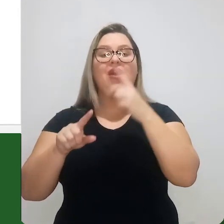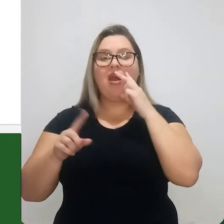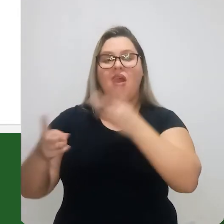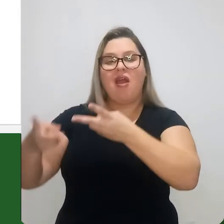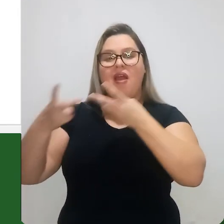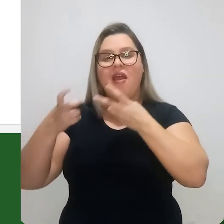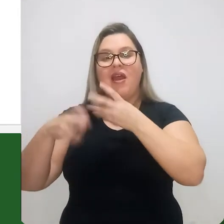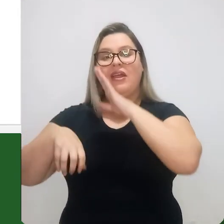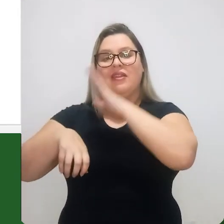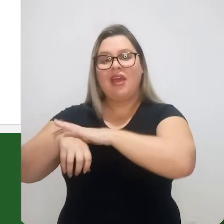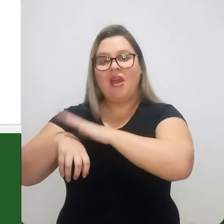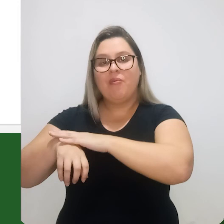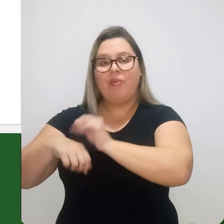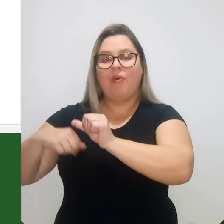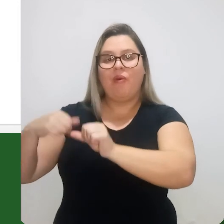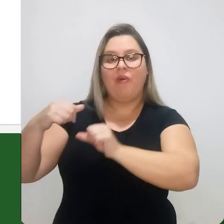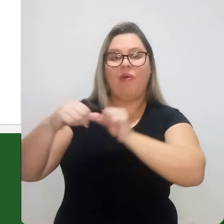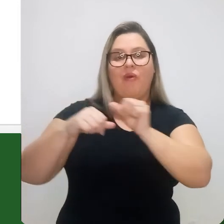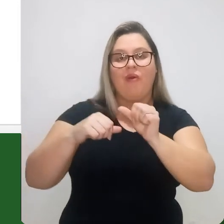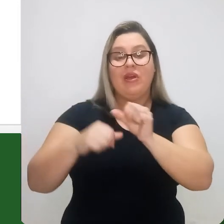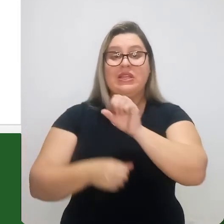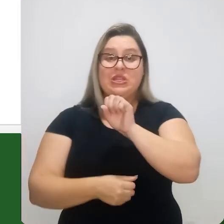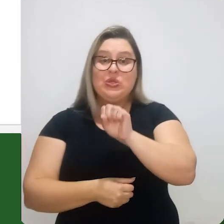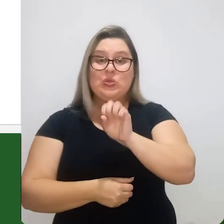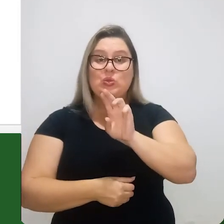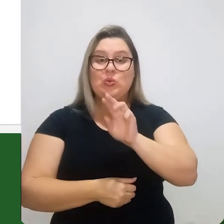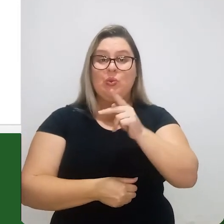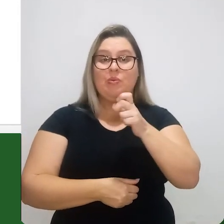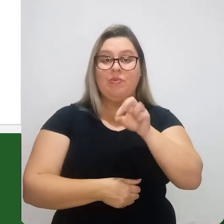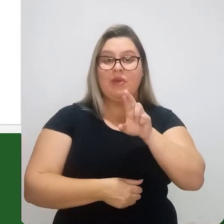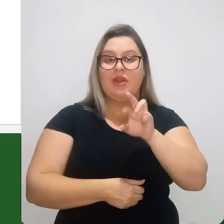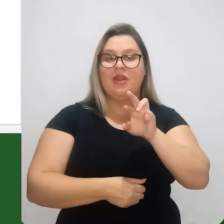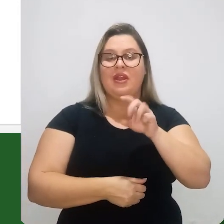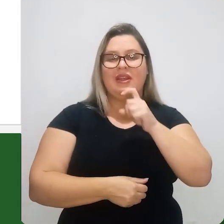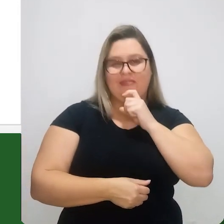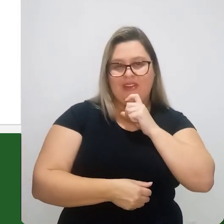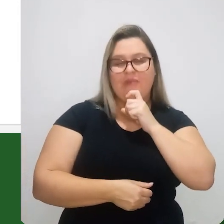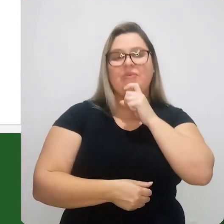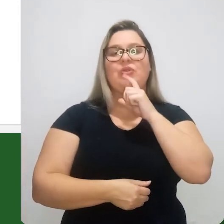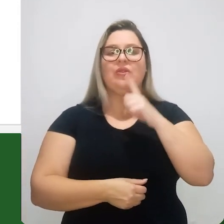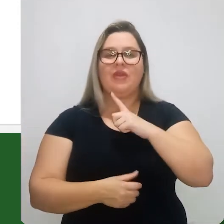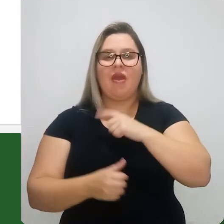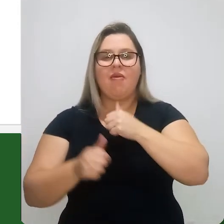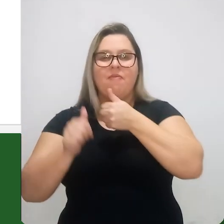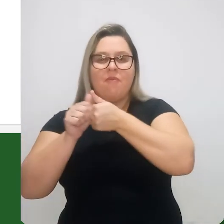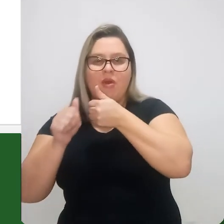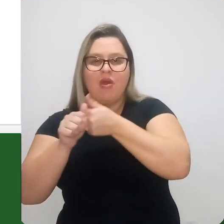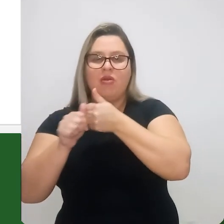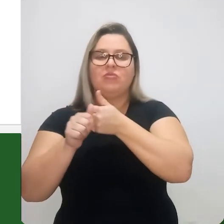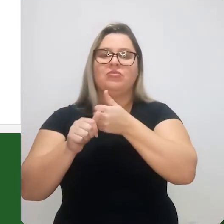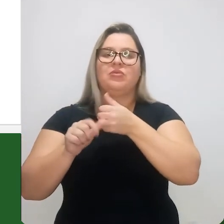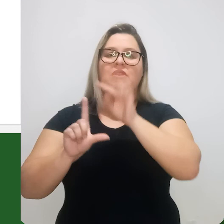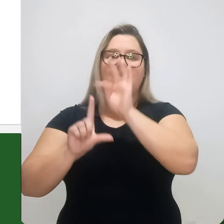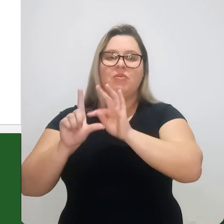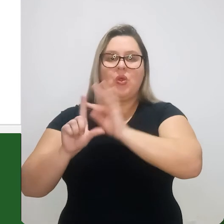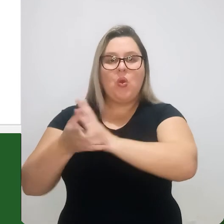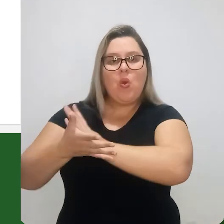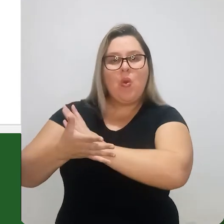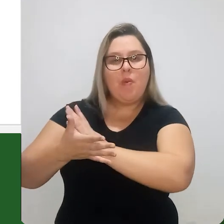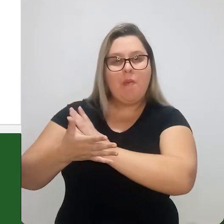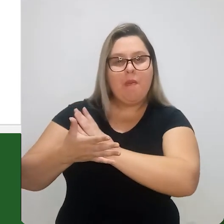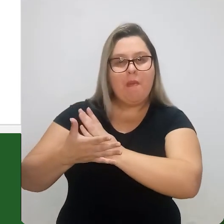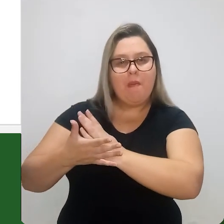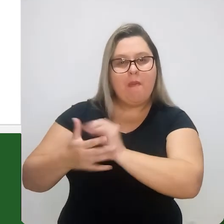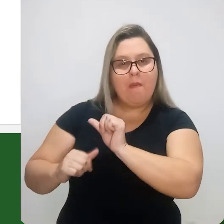ela implica como nós vimos aqui para super-resfriamentos pequenos, ou seja, super-resfriamento próximo a